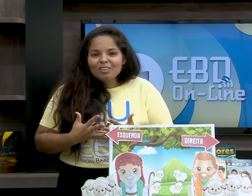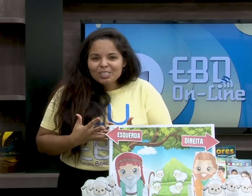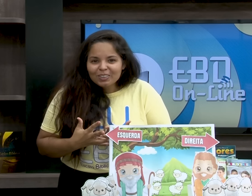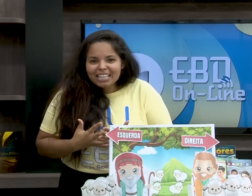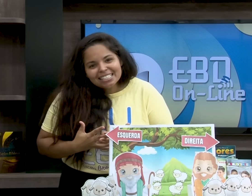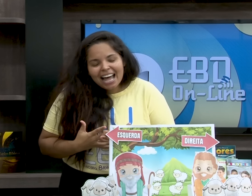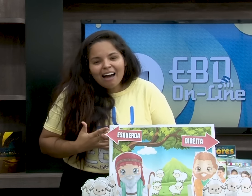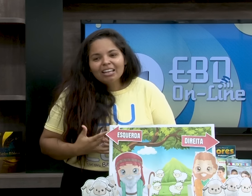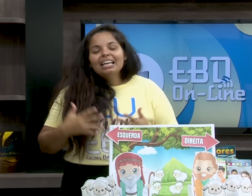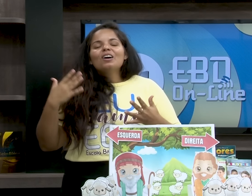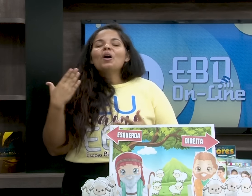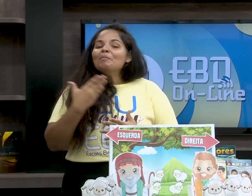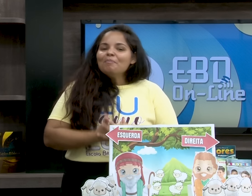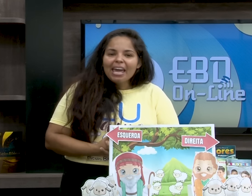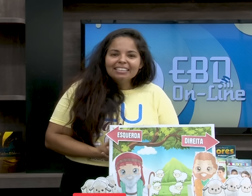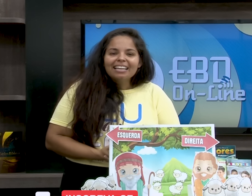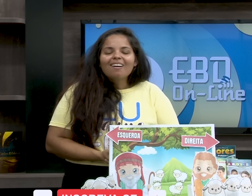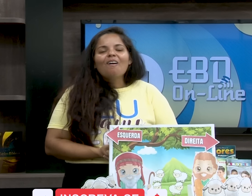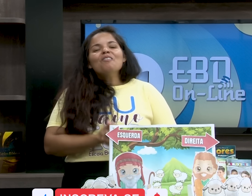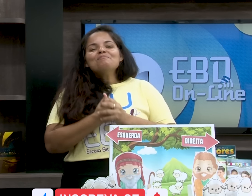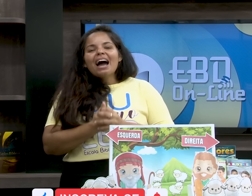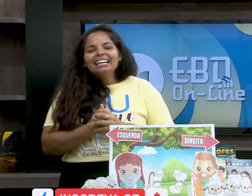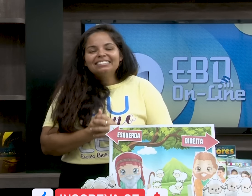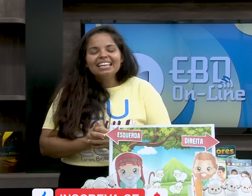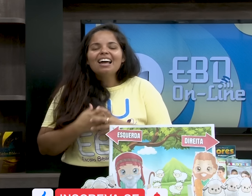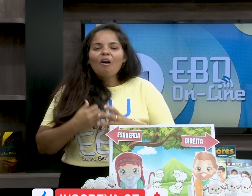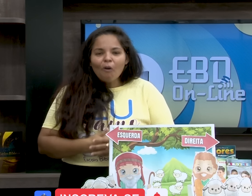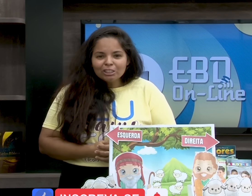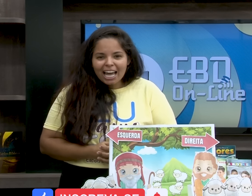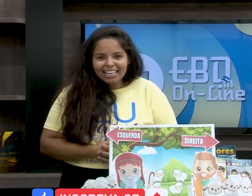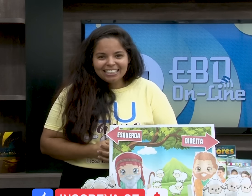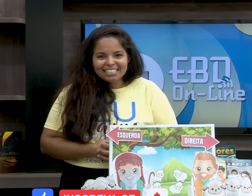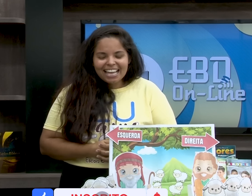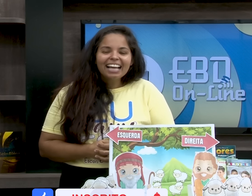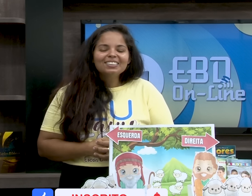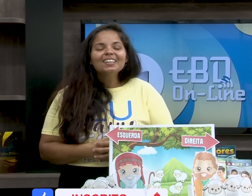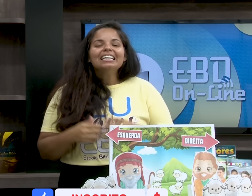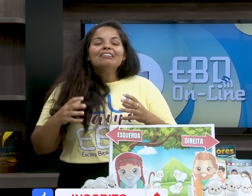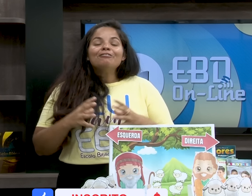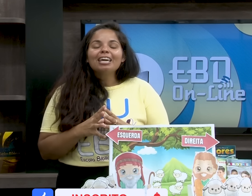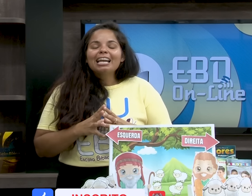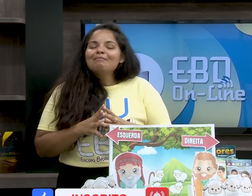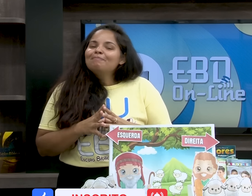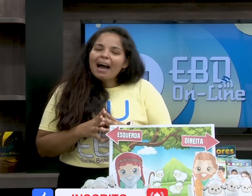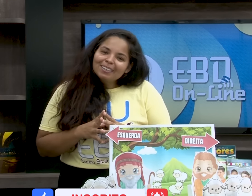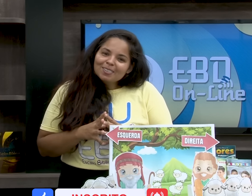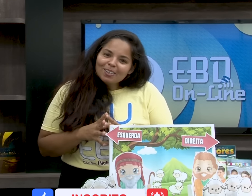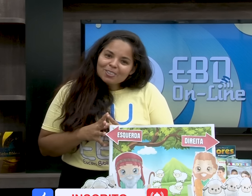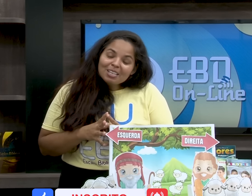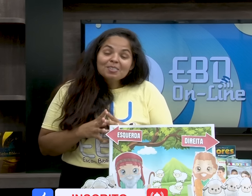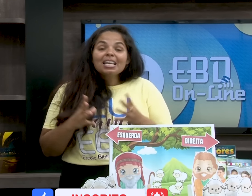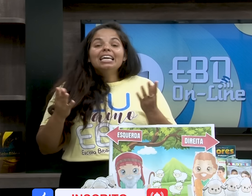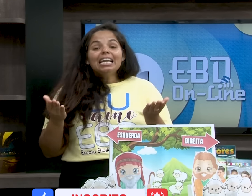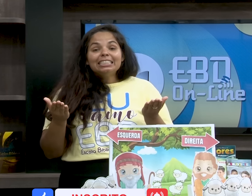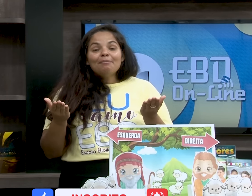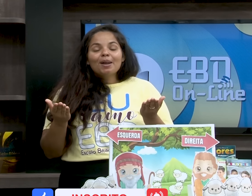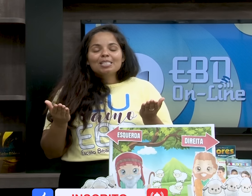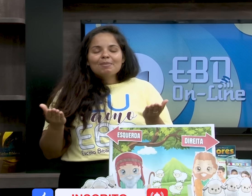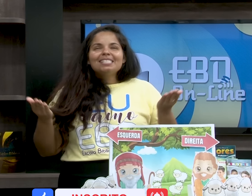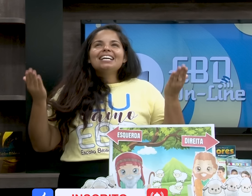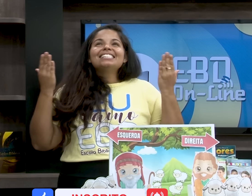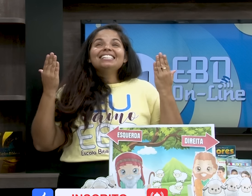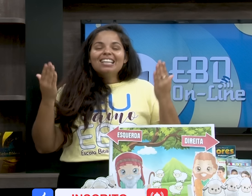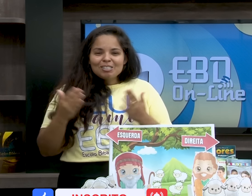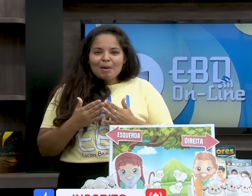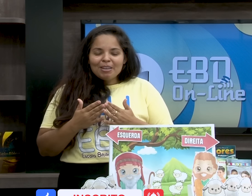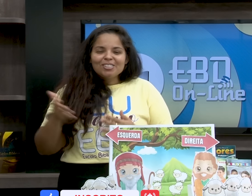bom? Se você gostou dessa aula, comenta, compartilha, curte aí, tá certo? Fiquem na paz do Senhor Jesus. E